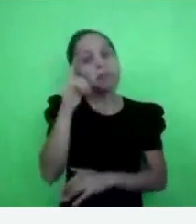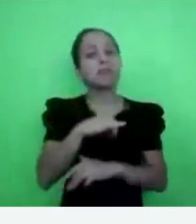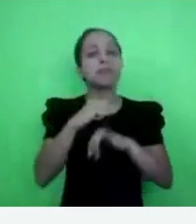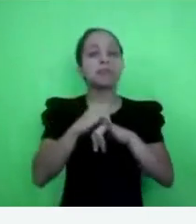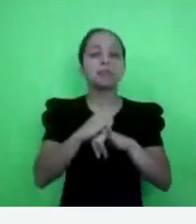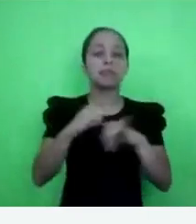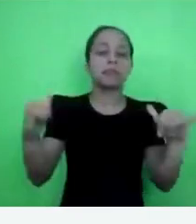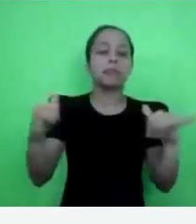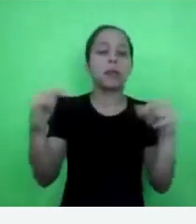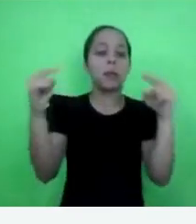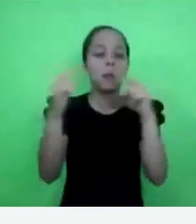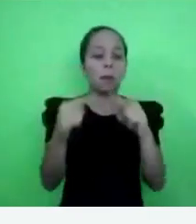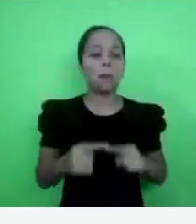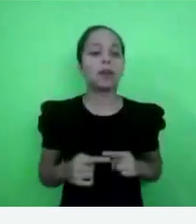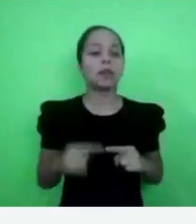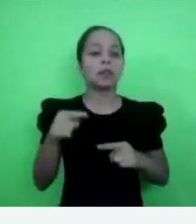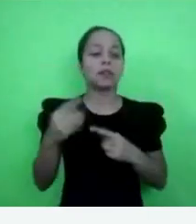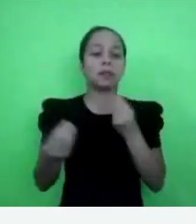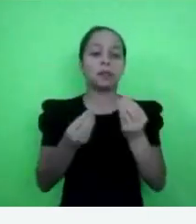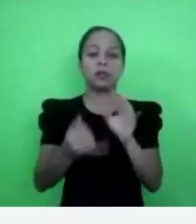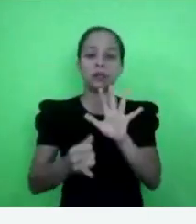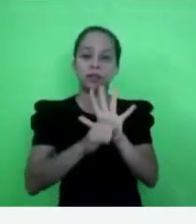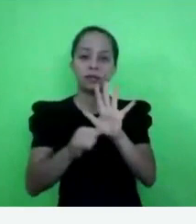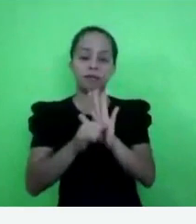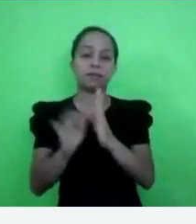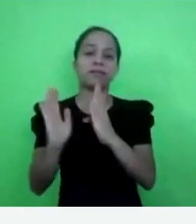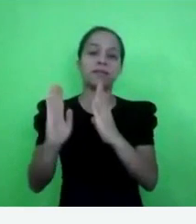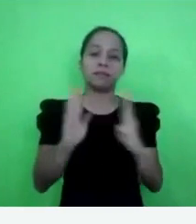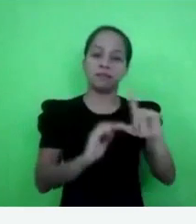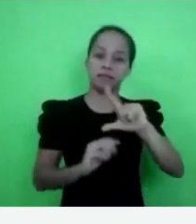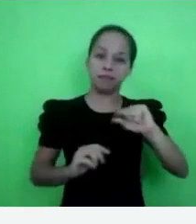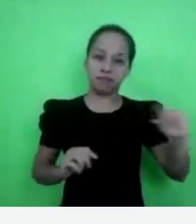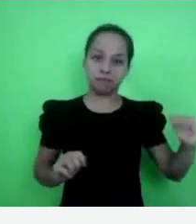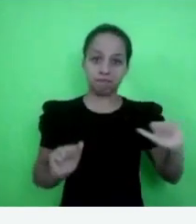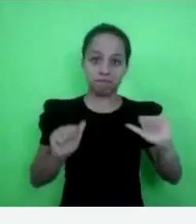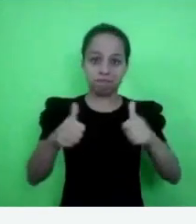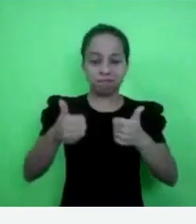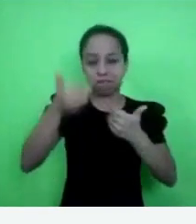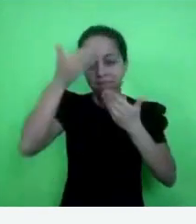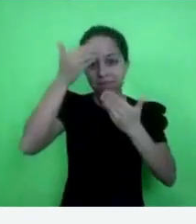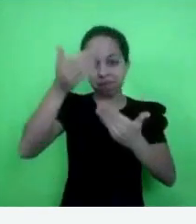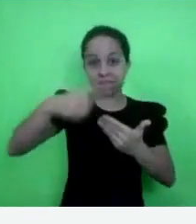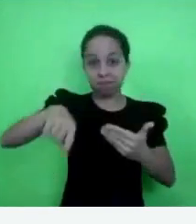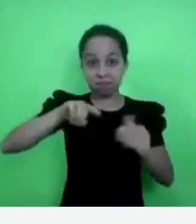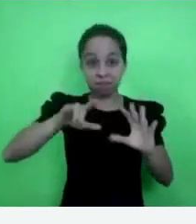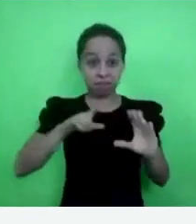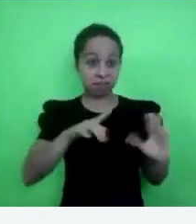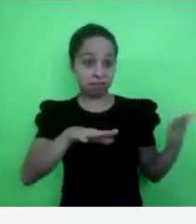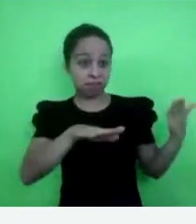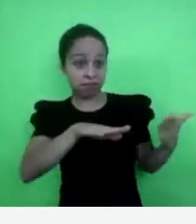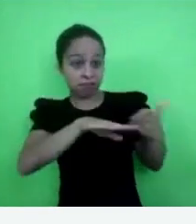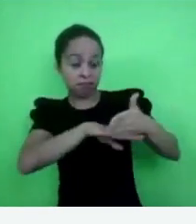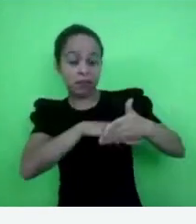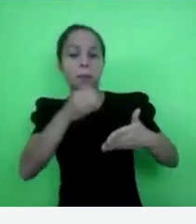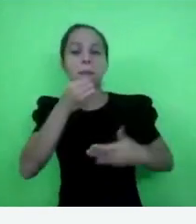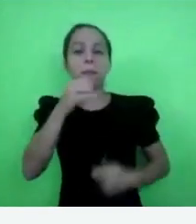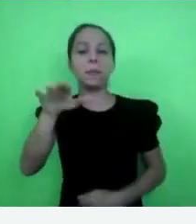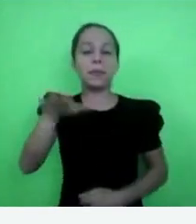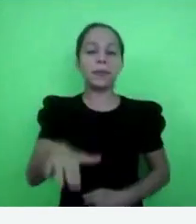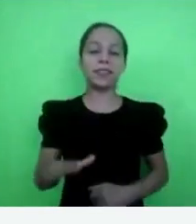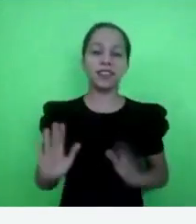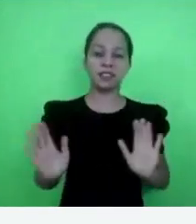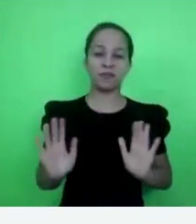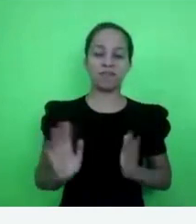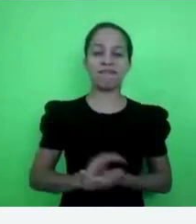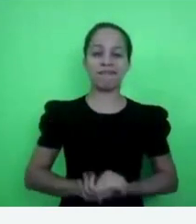disponibilizada conforme o cronograma também do edital do processo seletivo. Agradecemos a participação de todos. Tenham uma boa